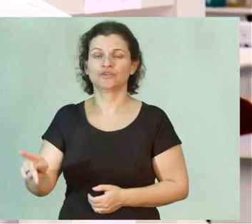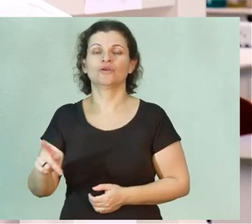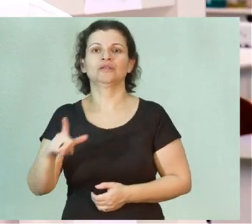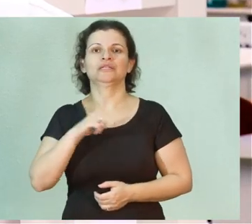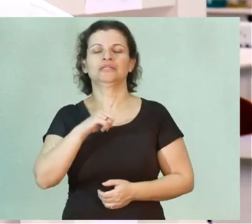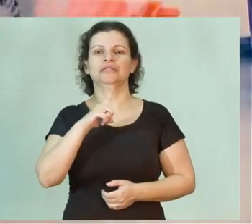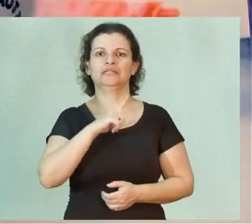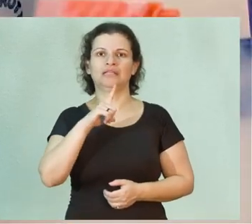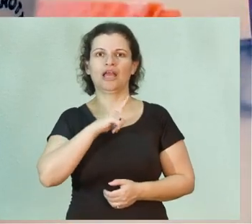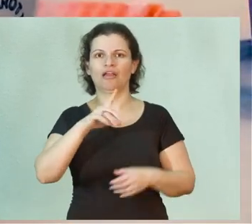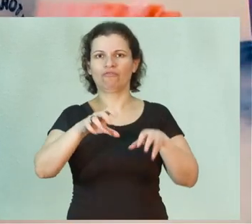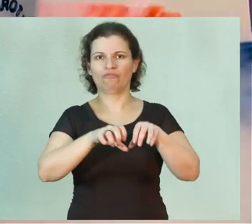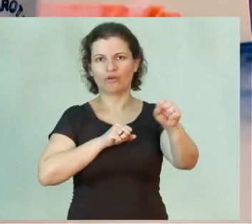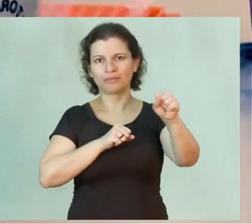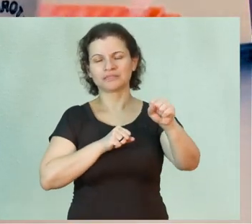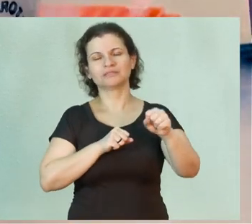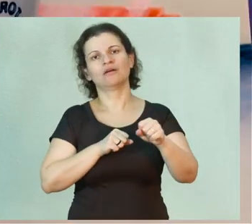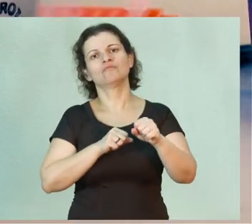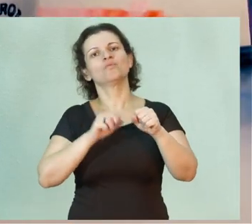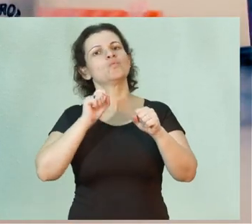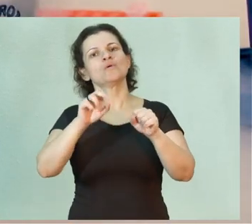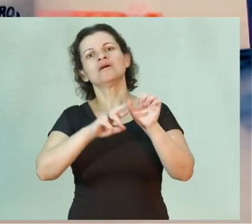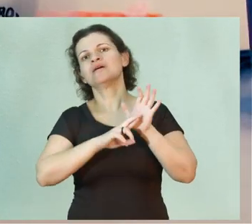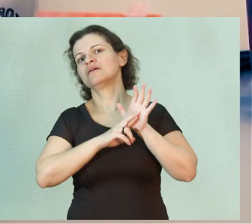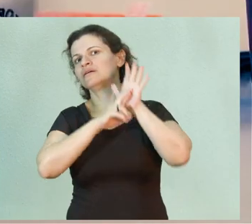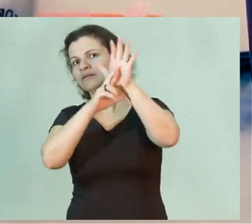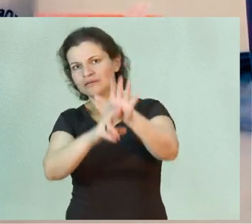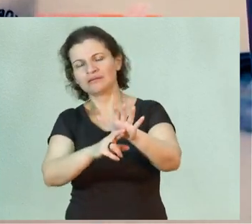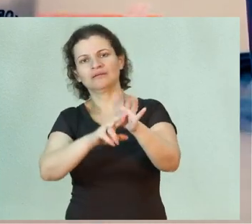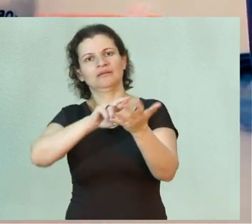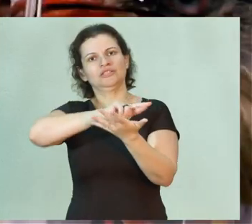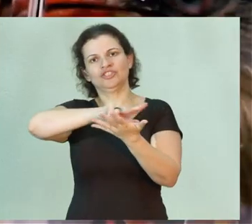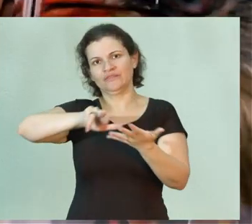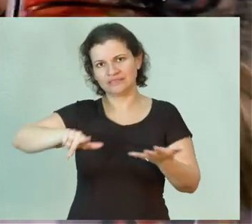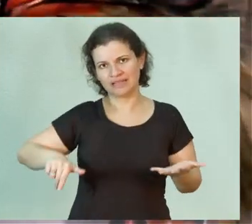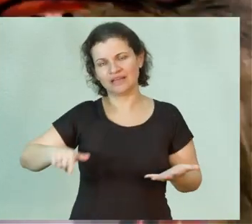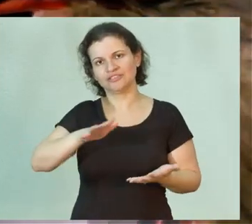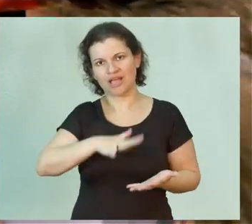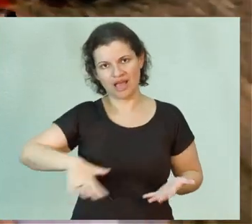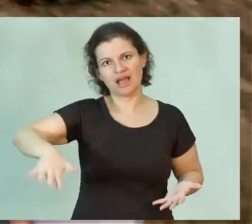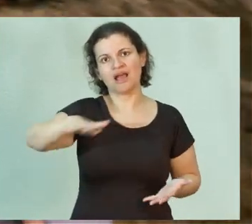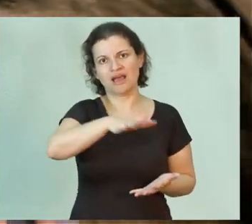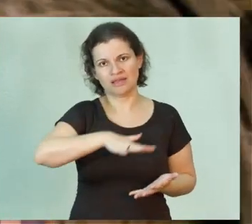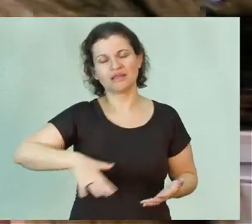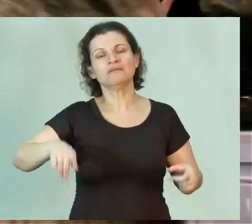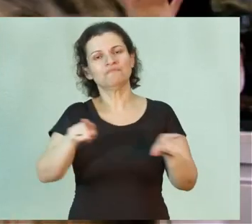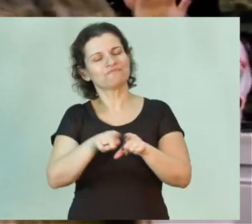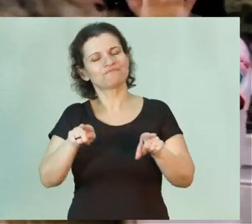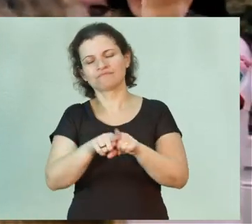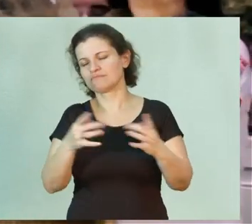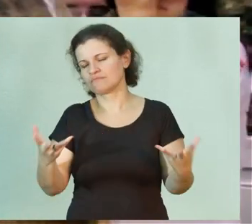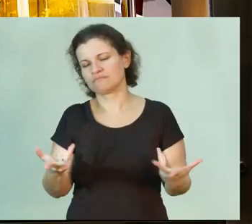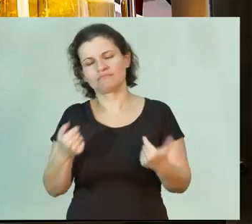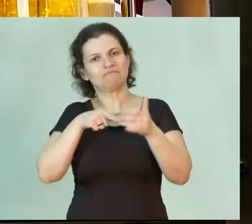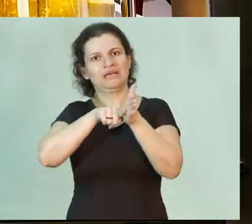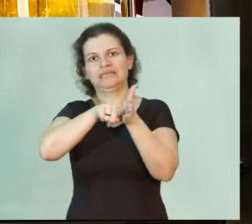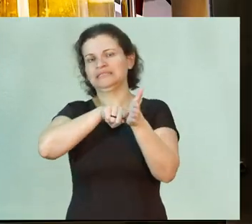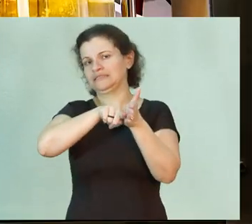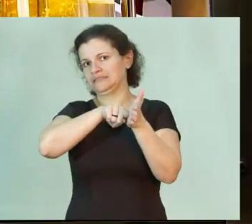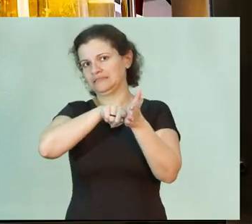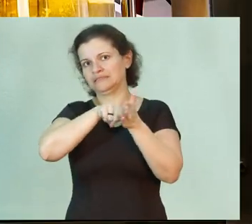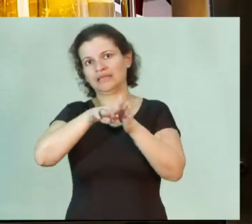possuem uma formação que representa essa diversidade das áreas e que são excelentes pesquisadores.